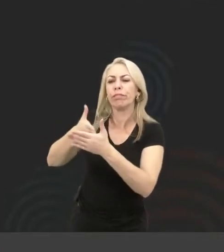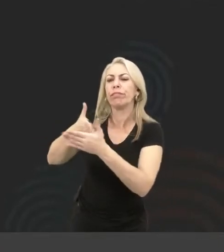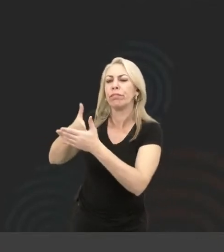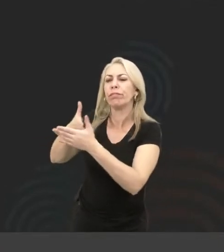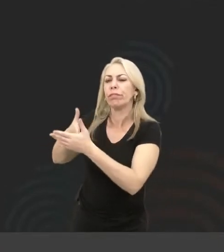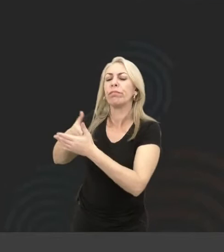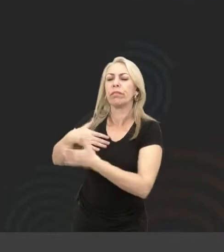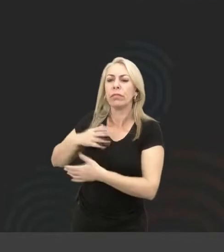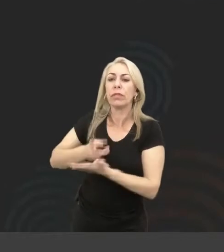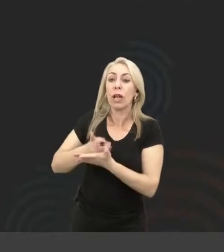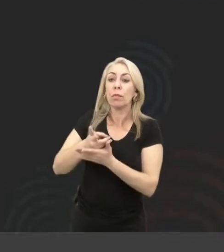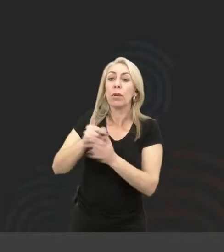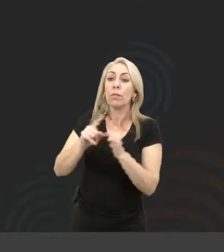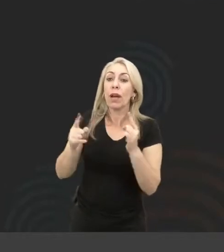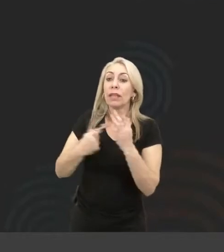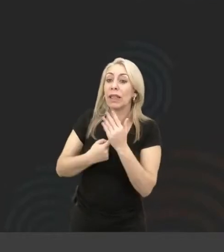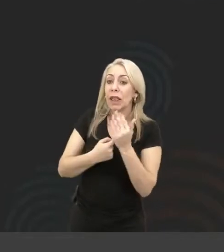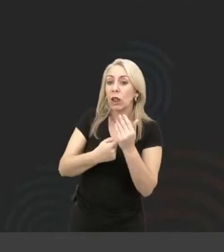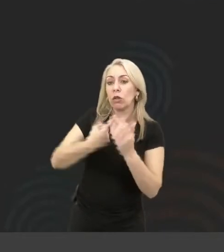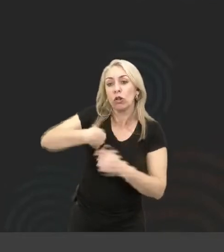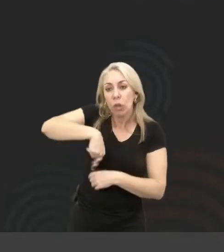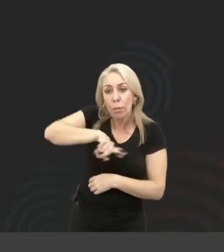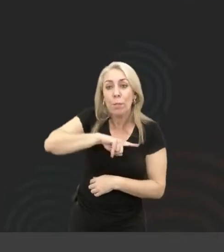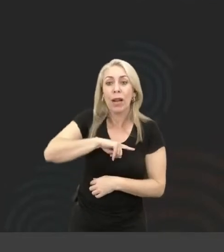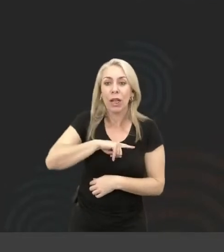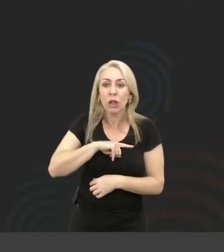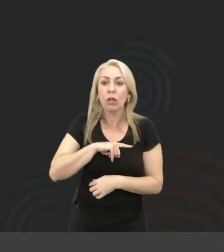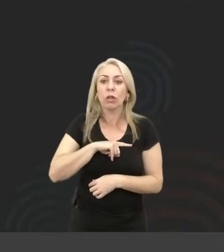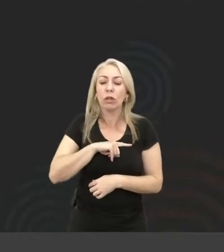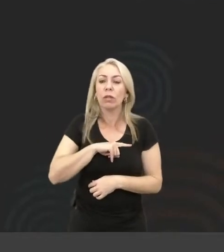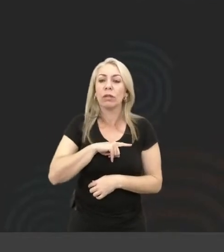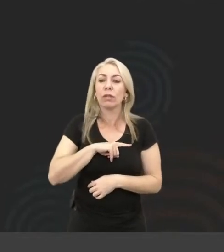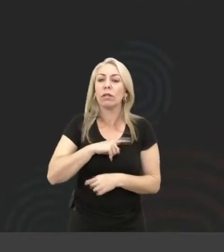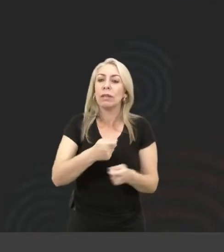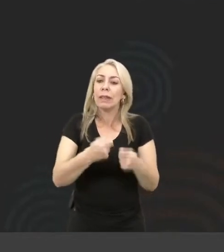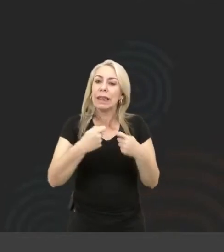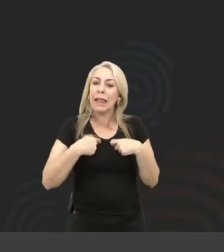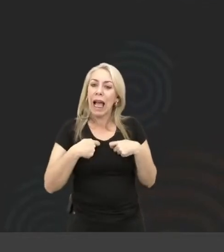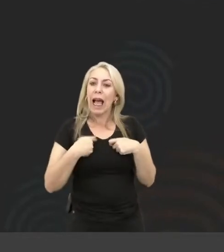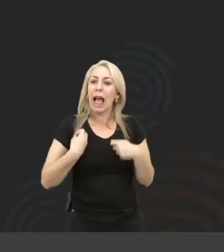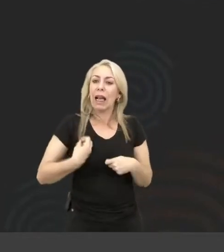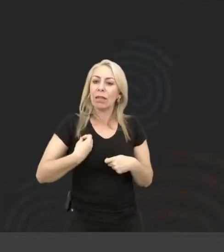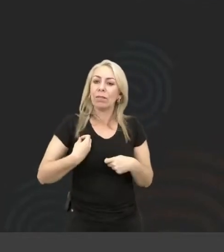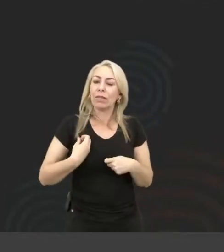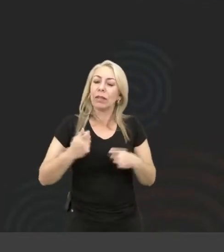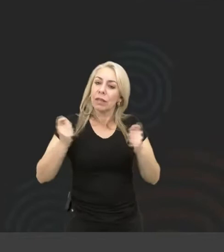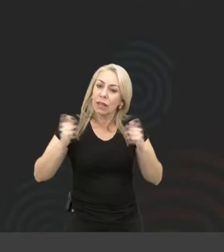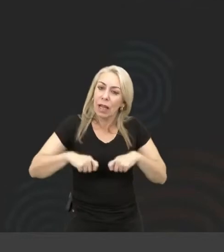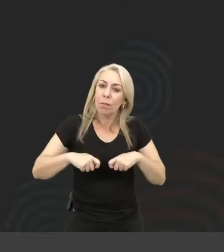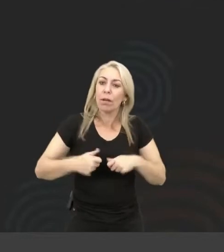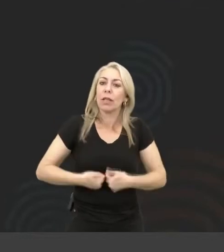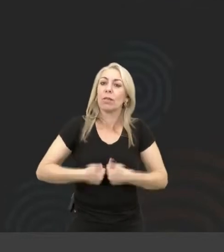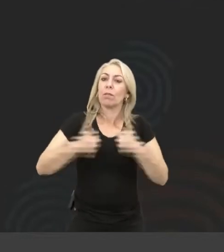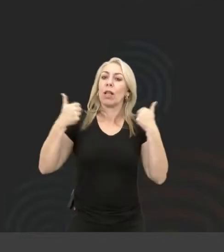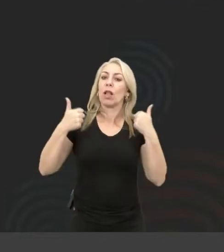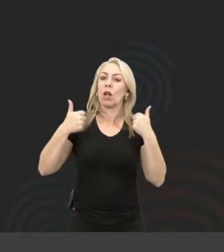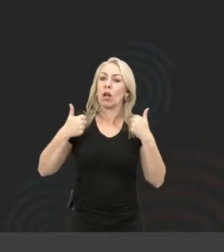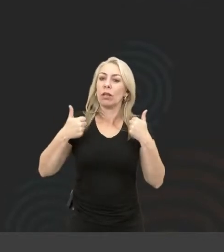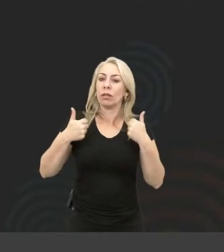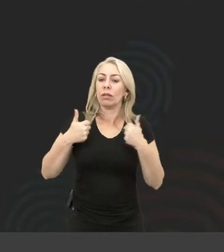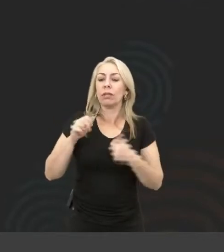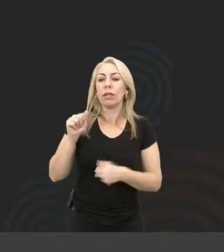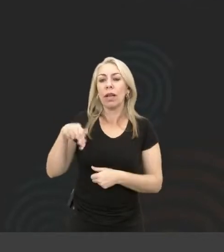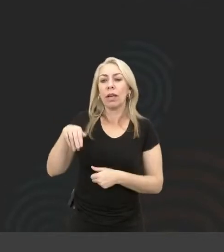e a tecnologia pra gente torna a nossa vida possível o tempo todo, como a Ana fez